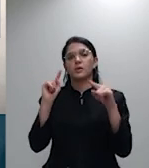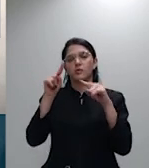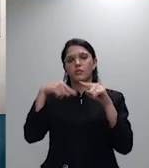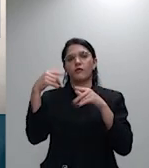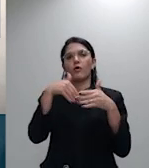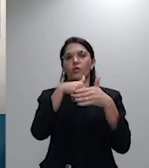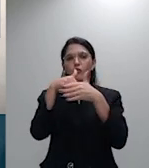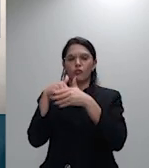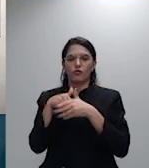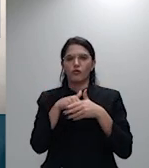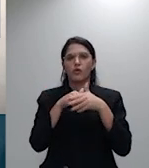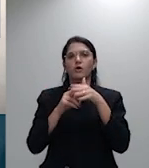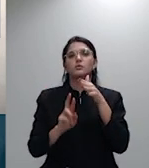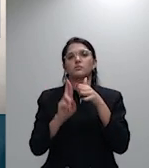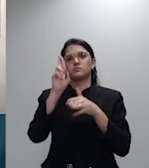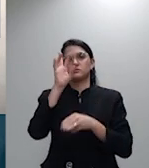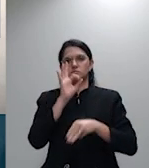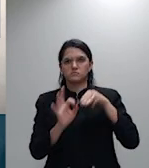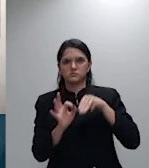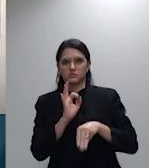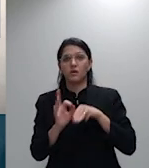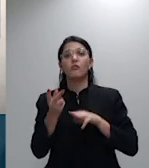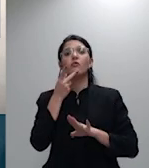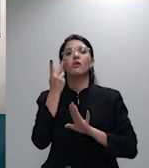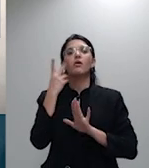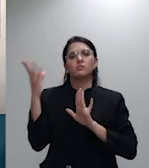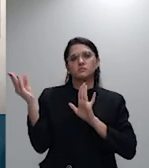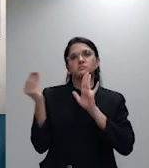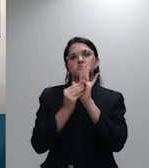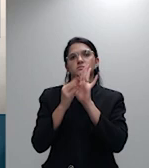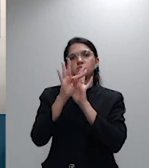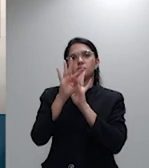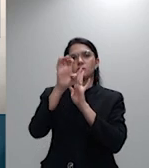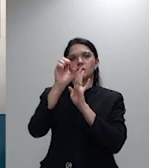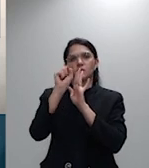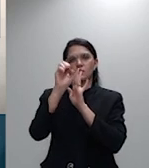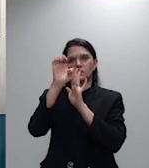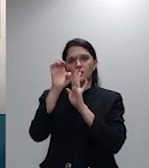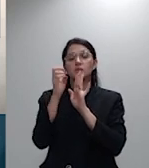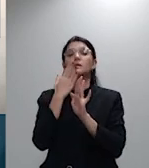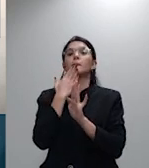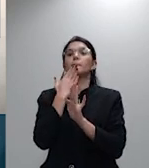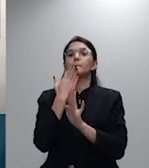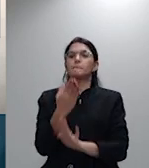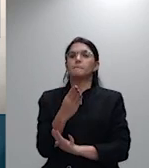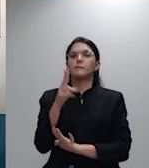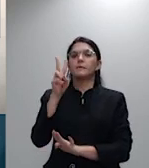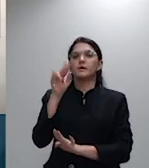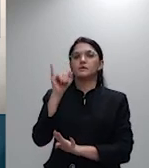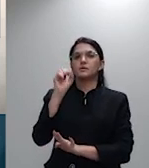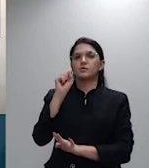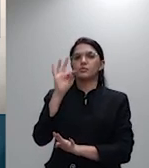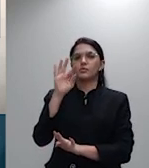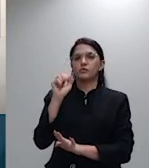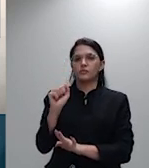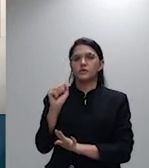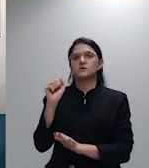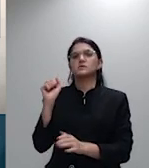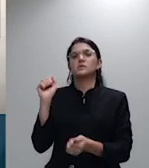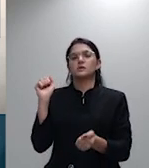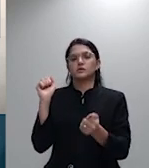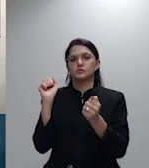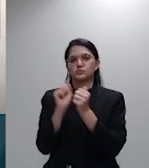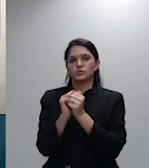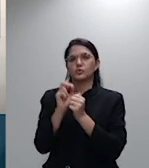fixação de tese pediu pediu vista a ministra Nancy Andrigui e o ministro Ricardo